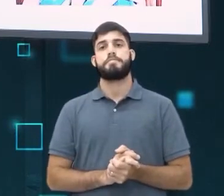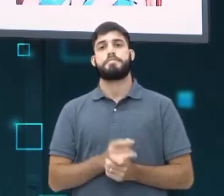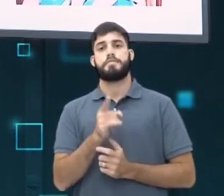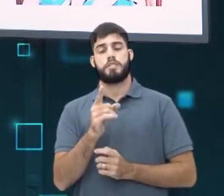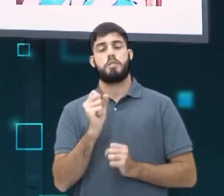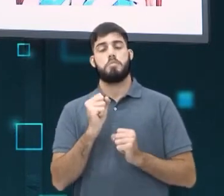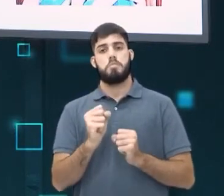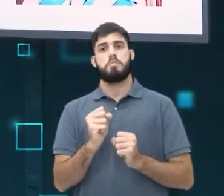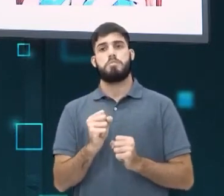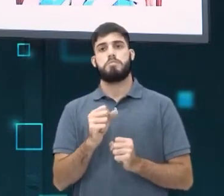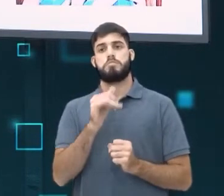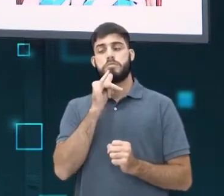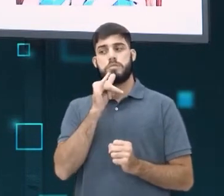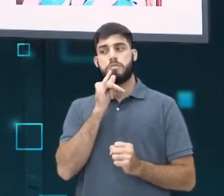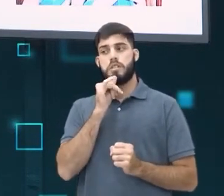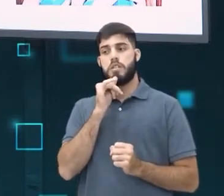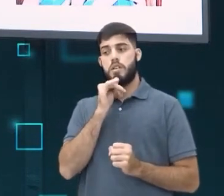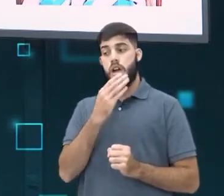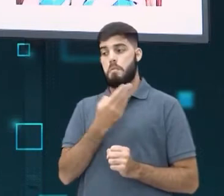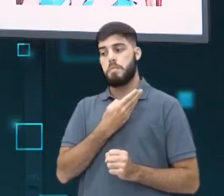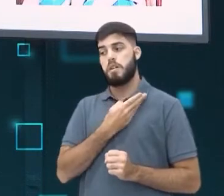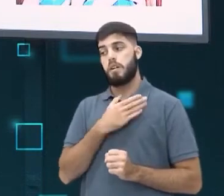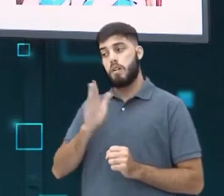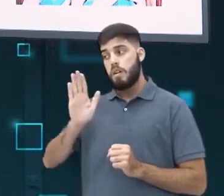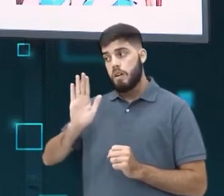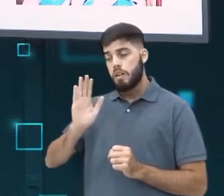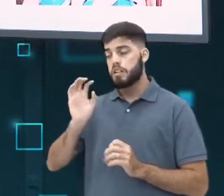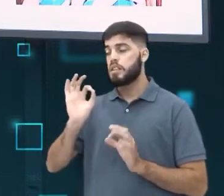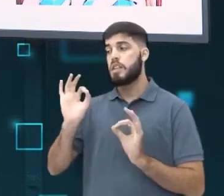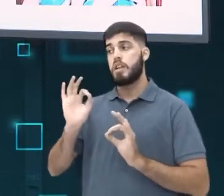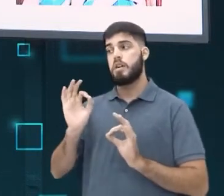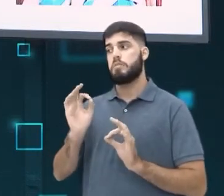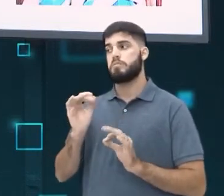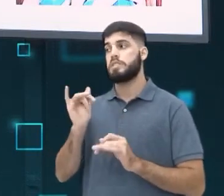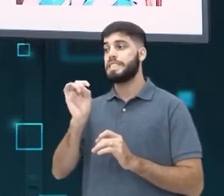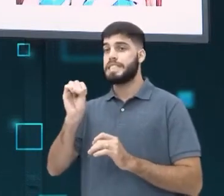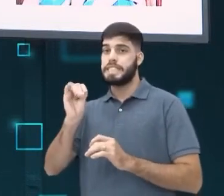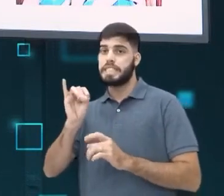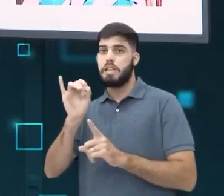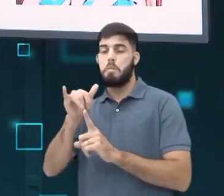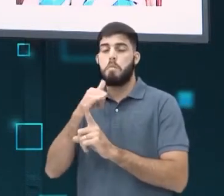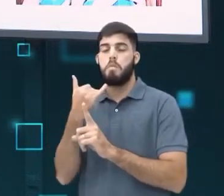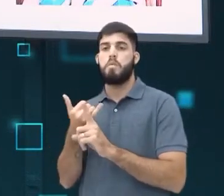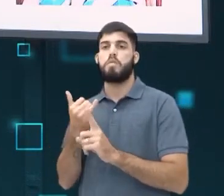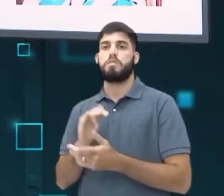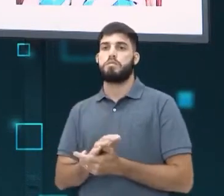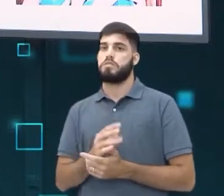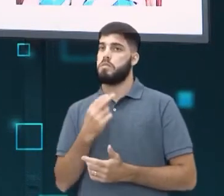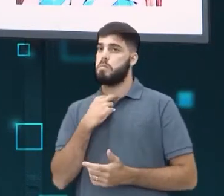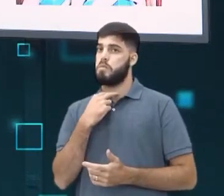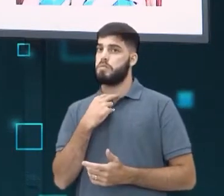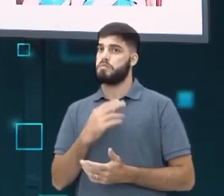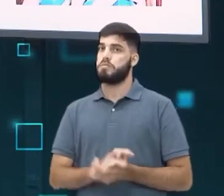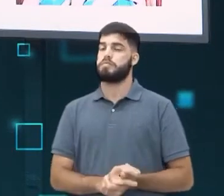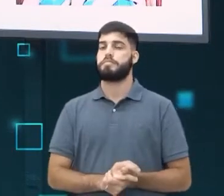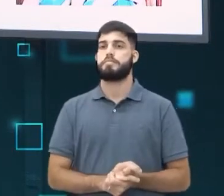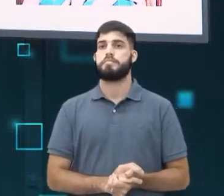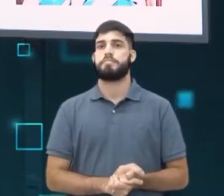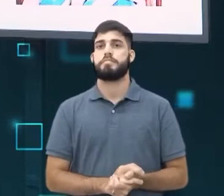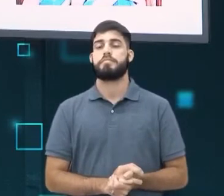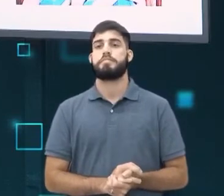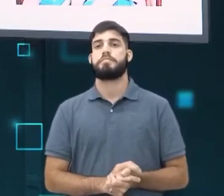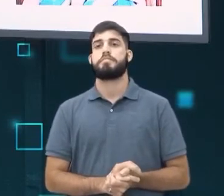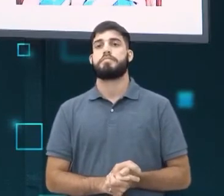trabalho. Você pode advertir seus amigos, por exemplo, quando eles estão praticando algum bullying. Ou cyberbullying. Vocês podem